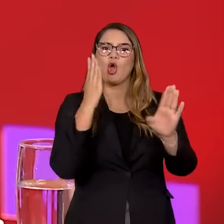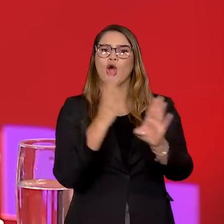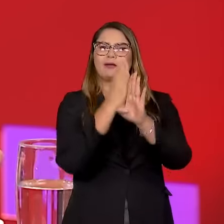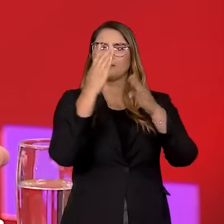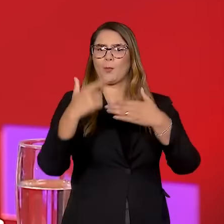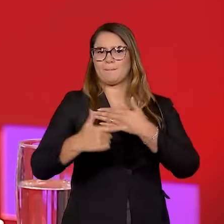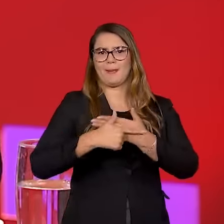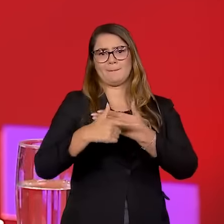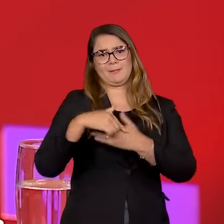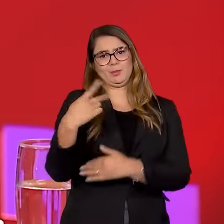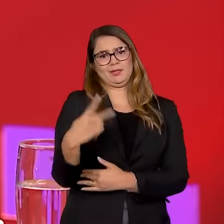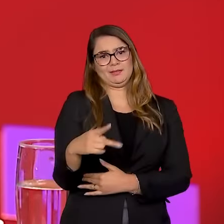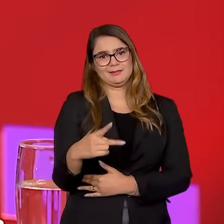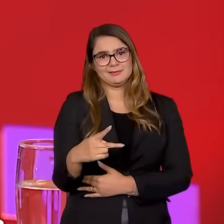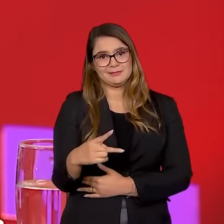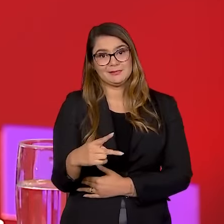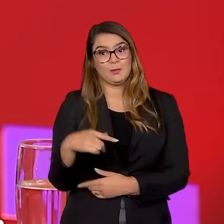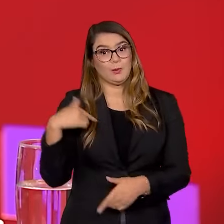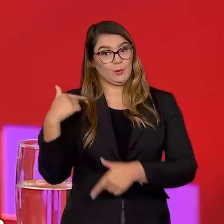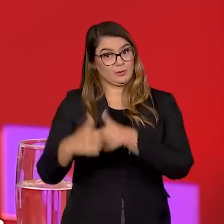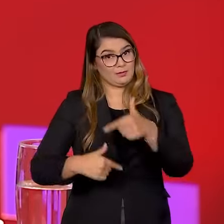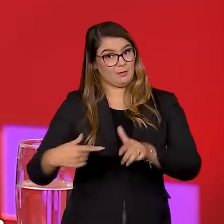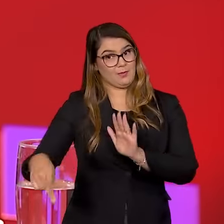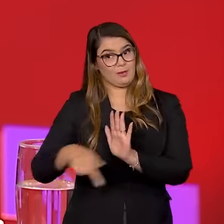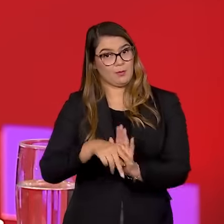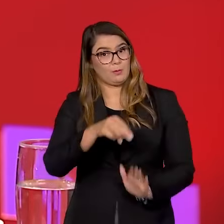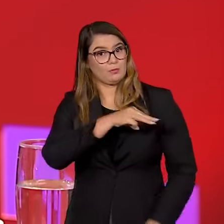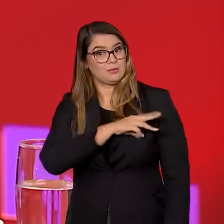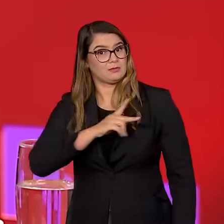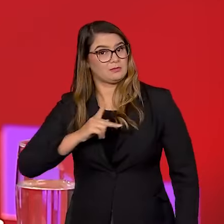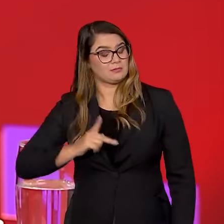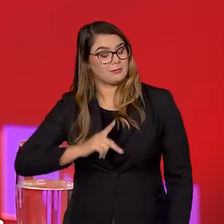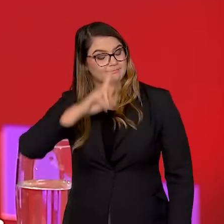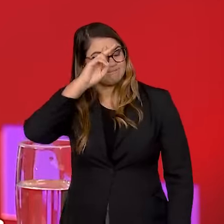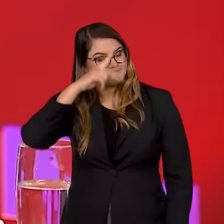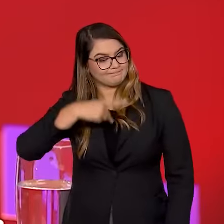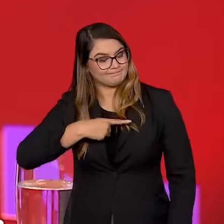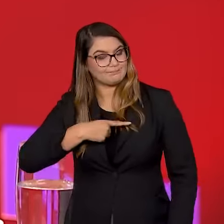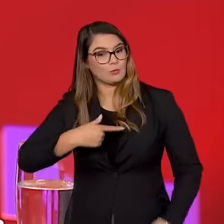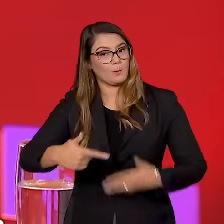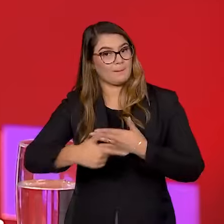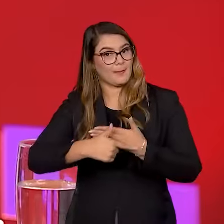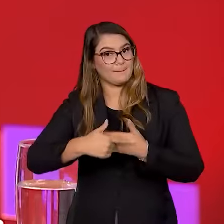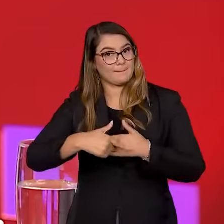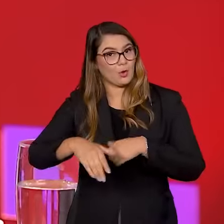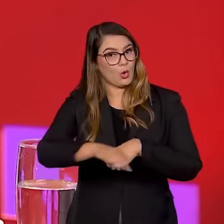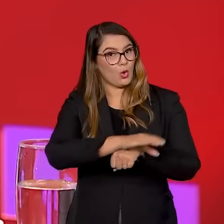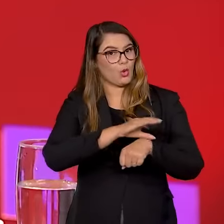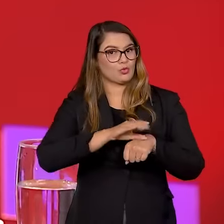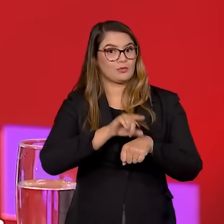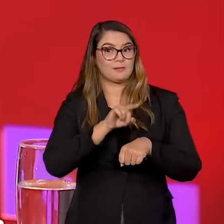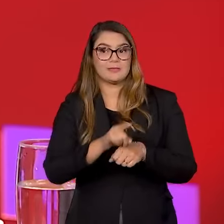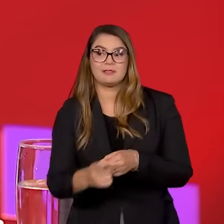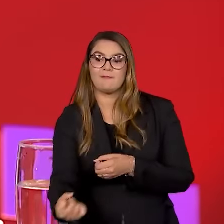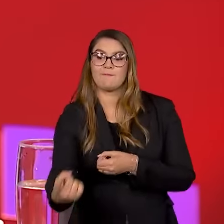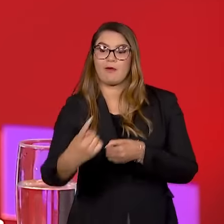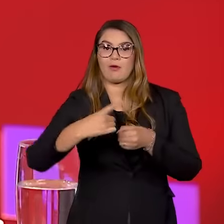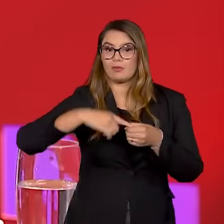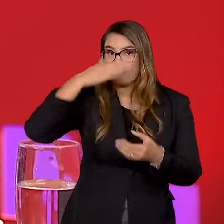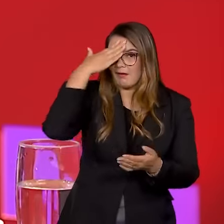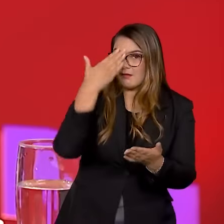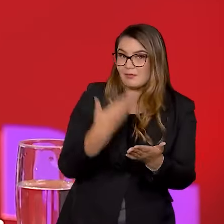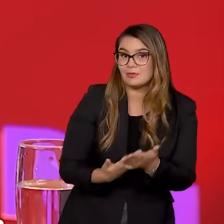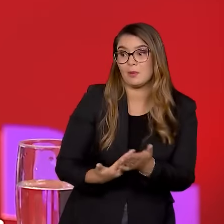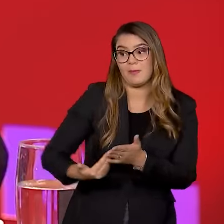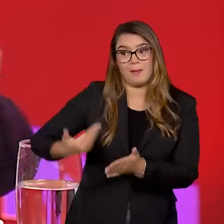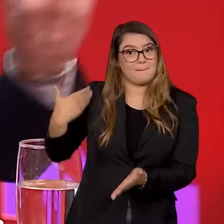institucional. E para que a atividade do Ministério Público reencontre a sua vocação constitucional. Eles precisam recuperar essa credibilidade